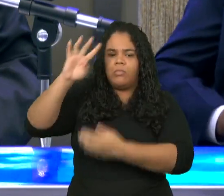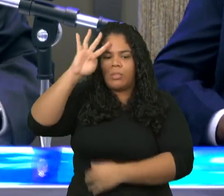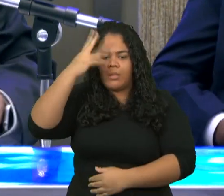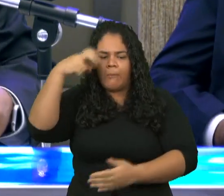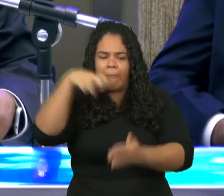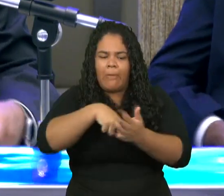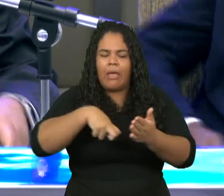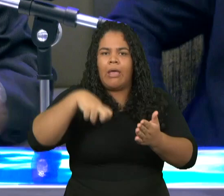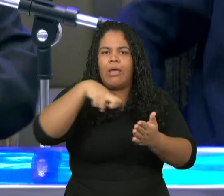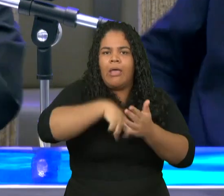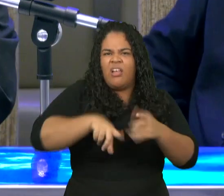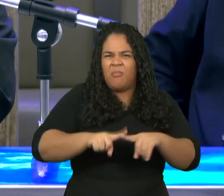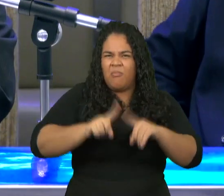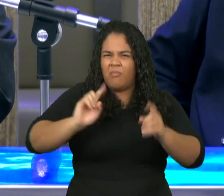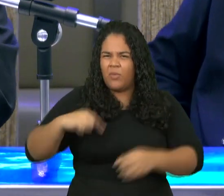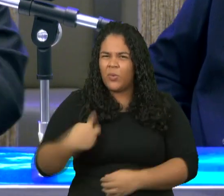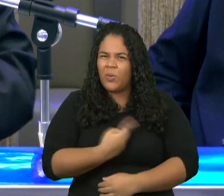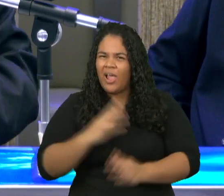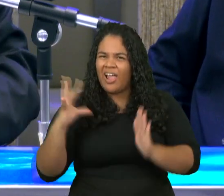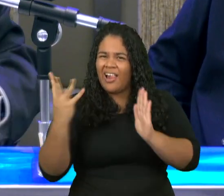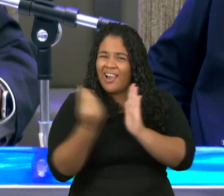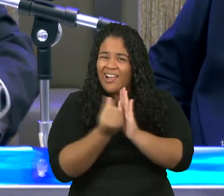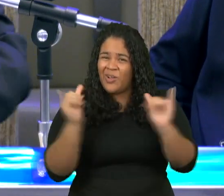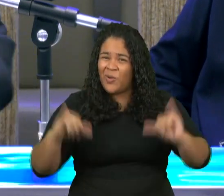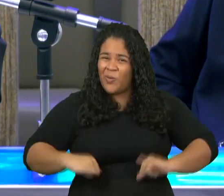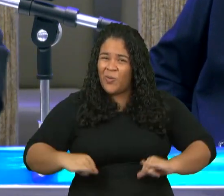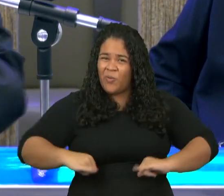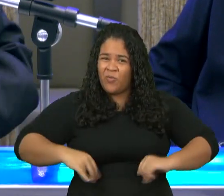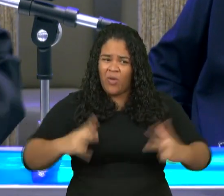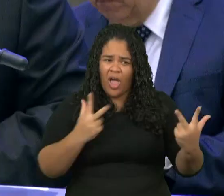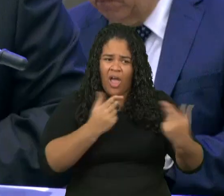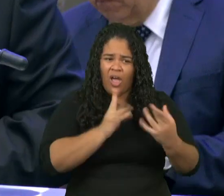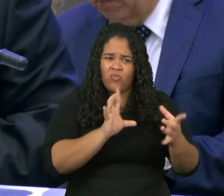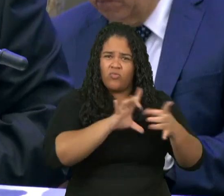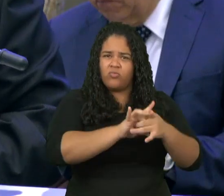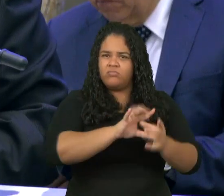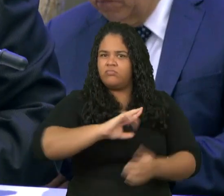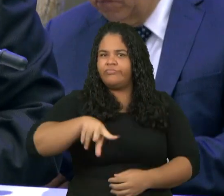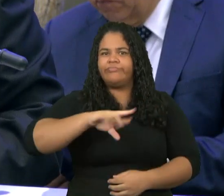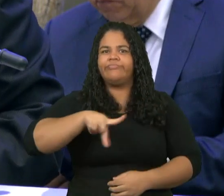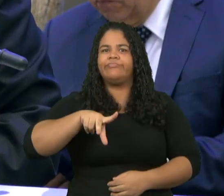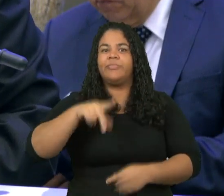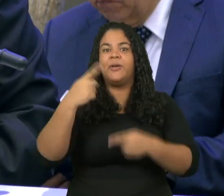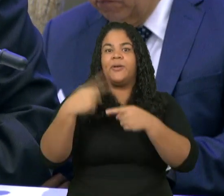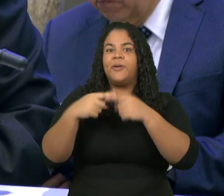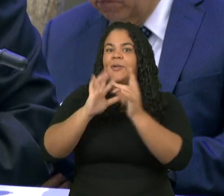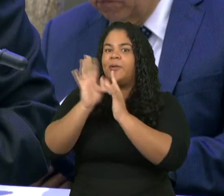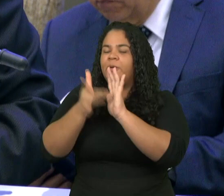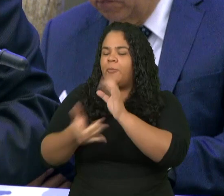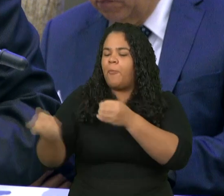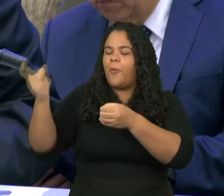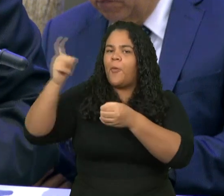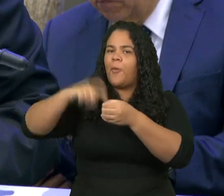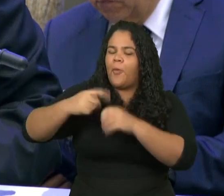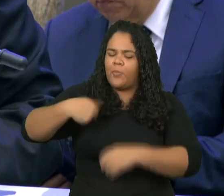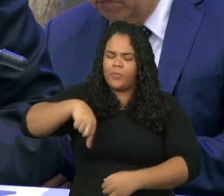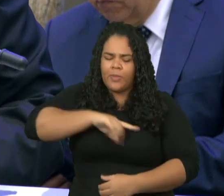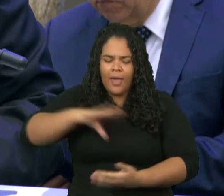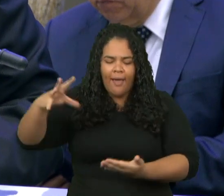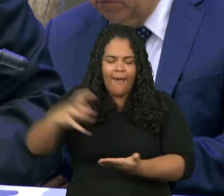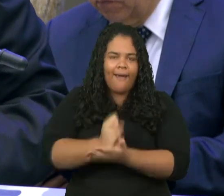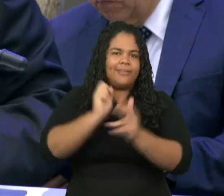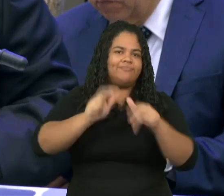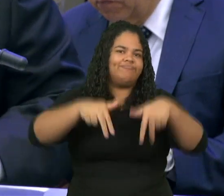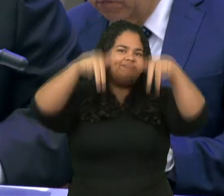Nós vemos que no livro de Judas, o Novo Testamento, abra, por favor, a sua Bíblia,